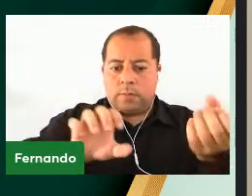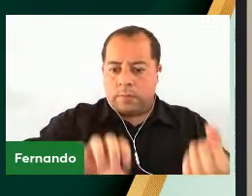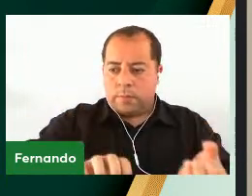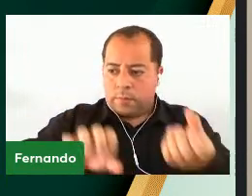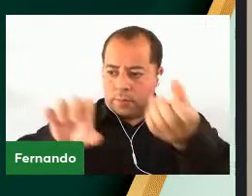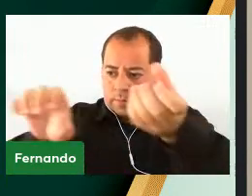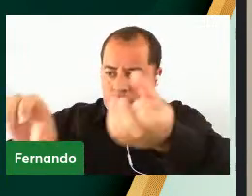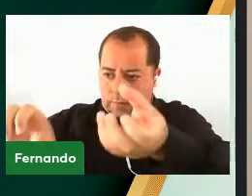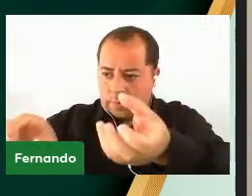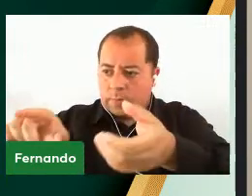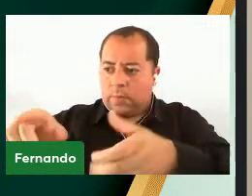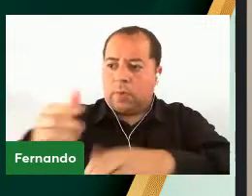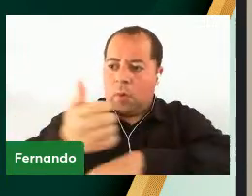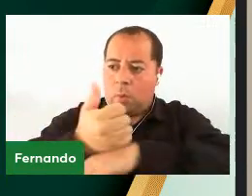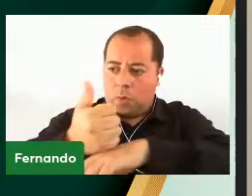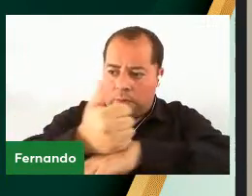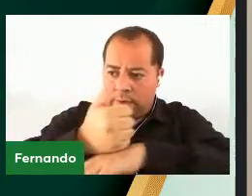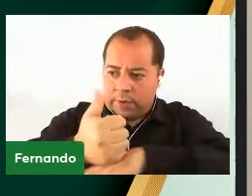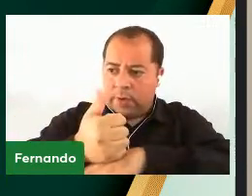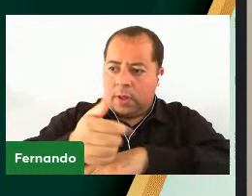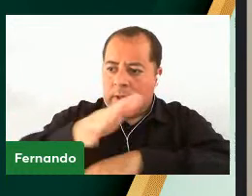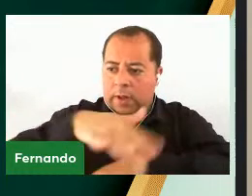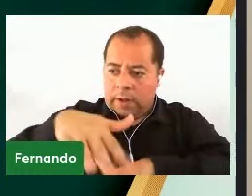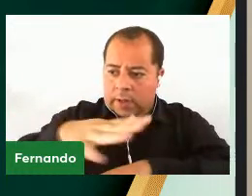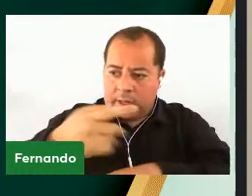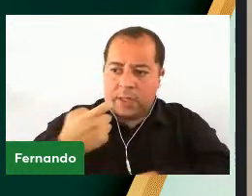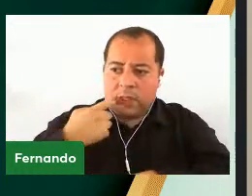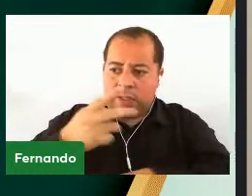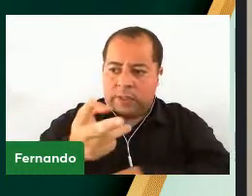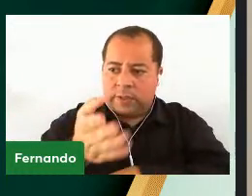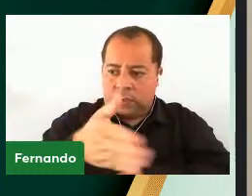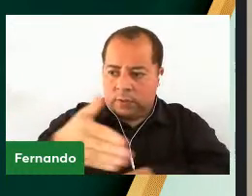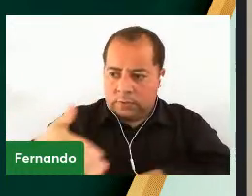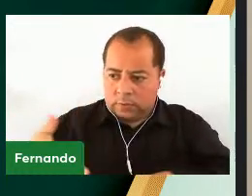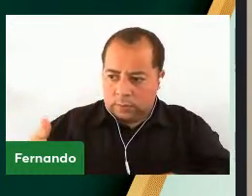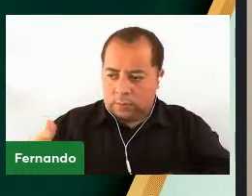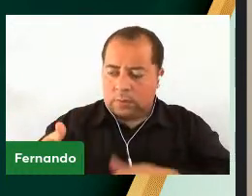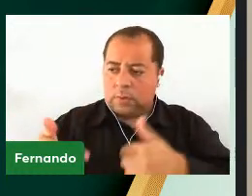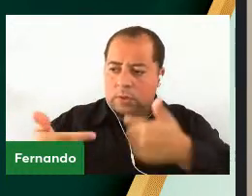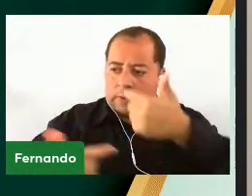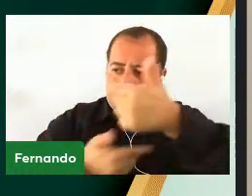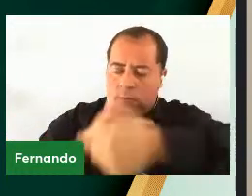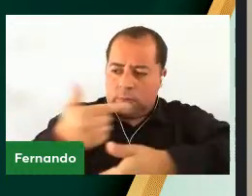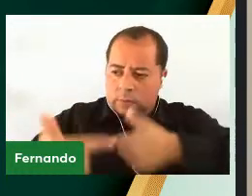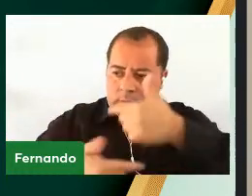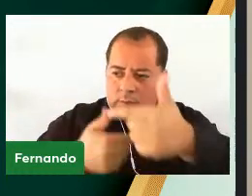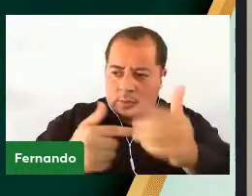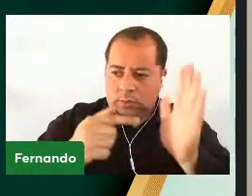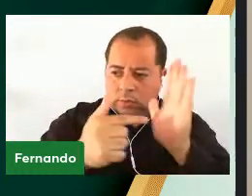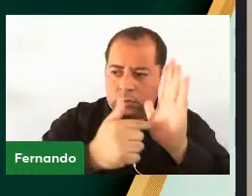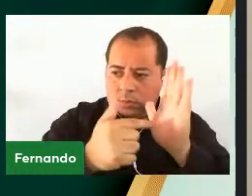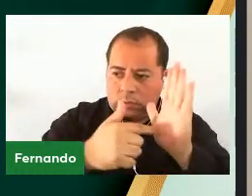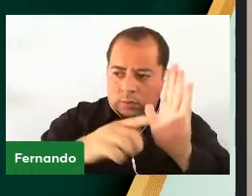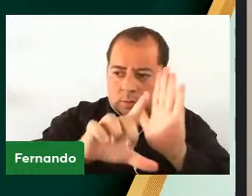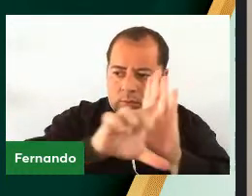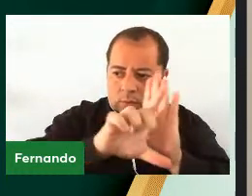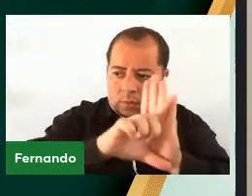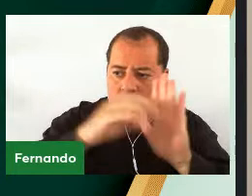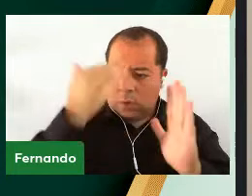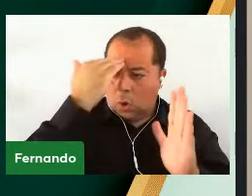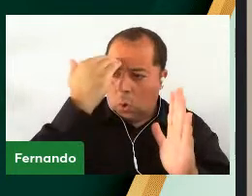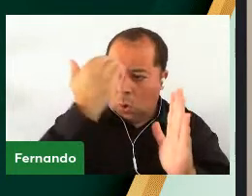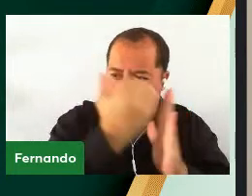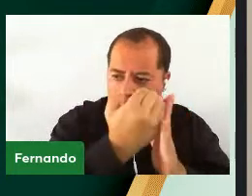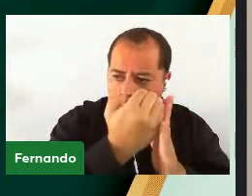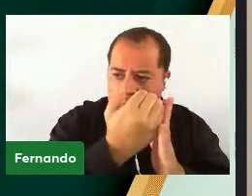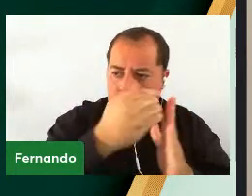grau de tecnólogo em arquicultura para que possa usufruir de todos os direitos e prerrogativas previstas